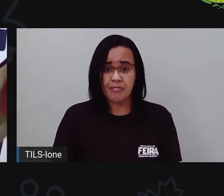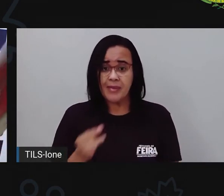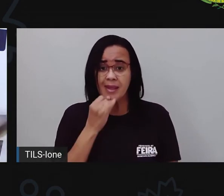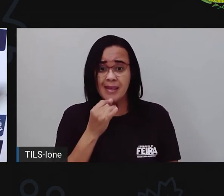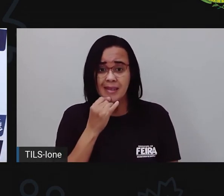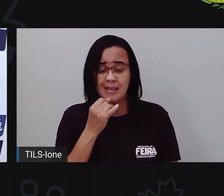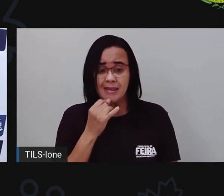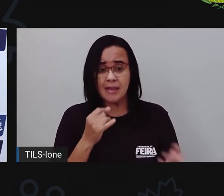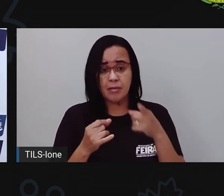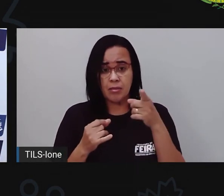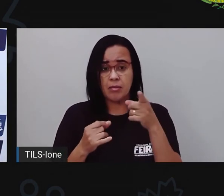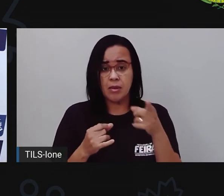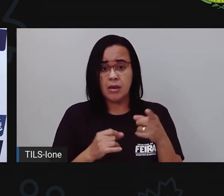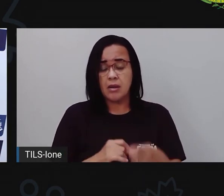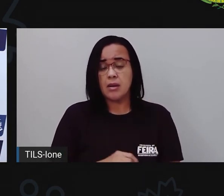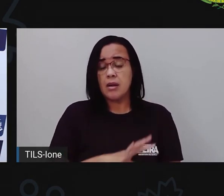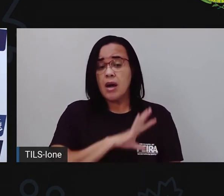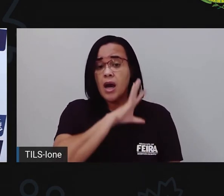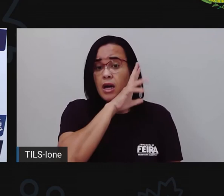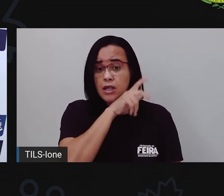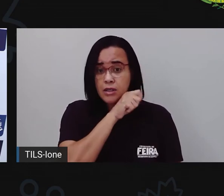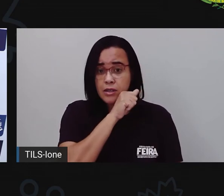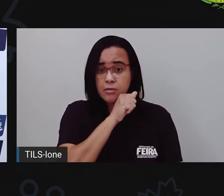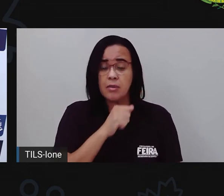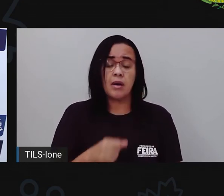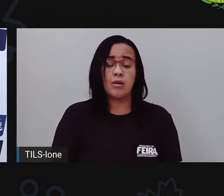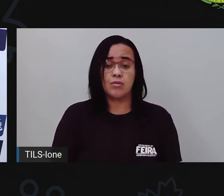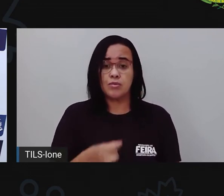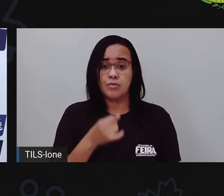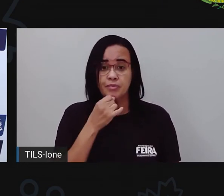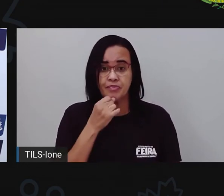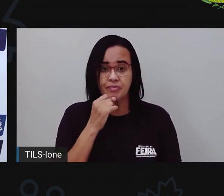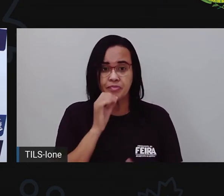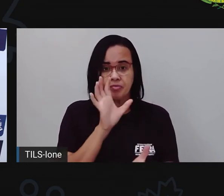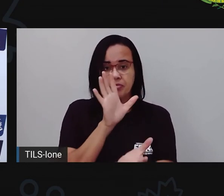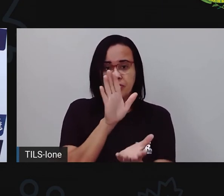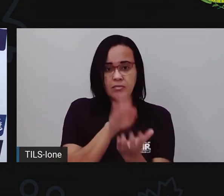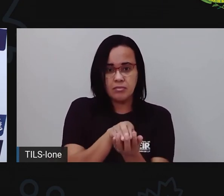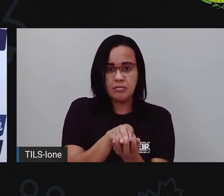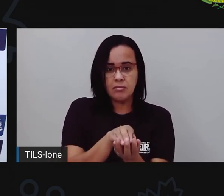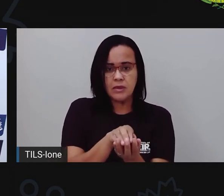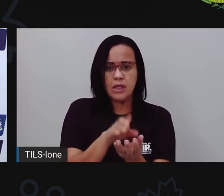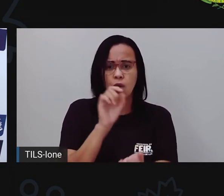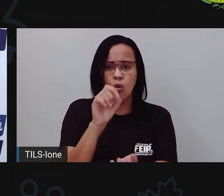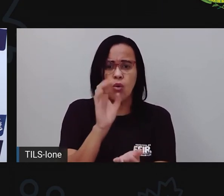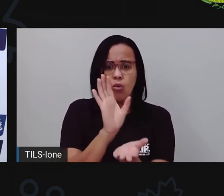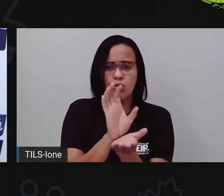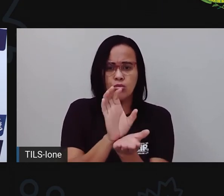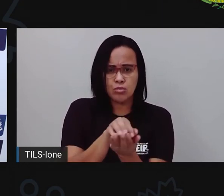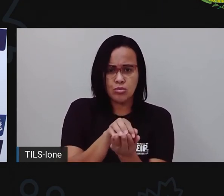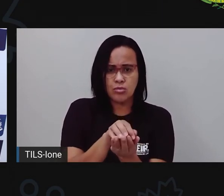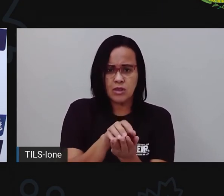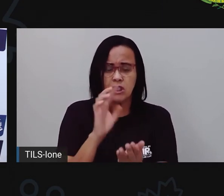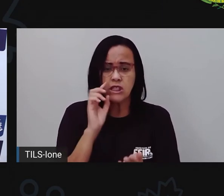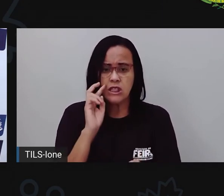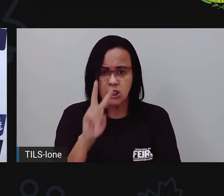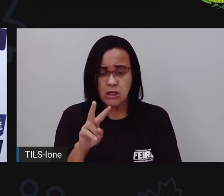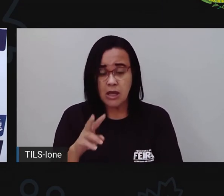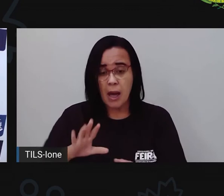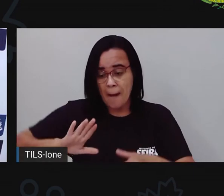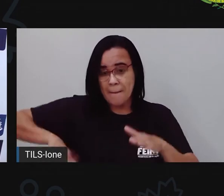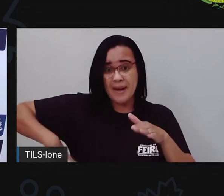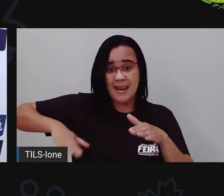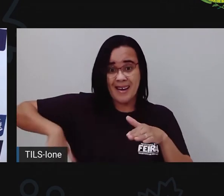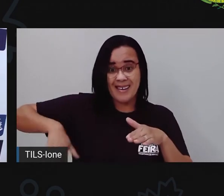das ostras, né? Conchas também. Eu tenho certeza que você, quando já foi na praia, você já tirou lá do mar uma